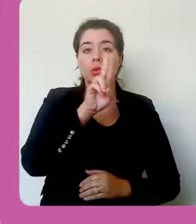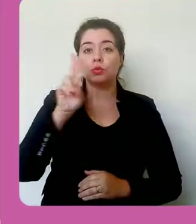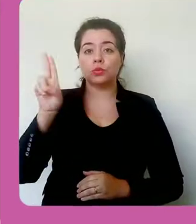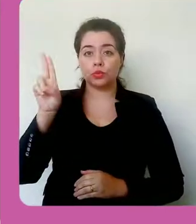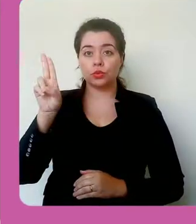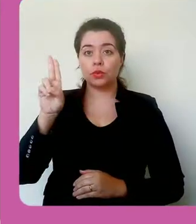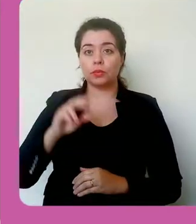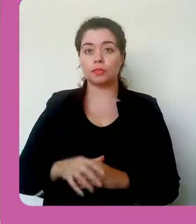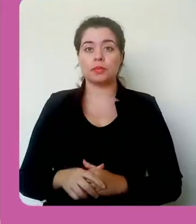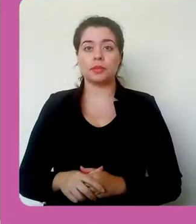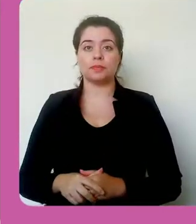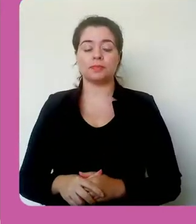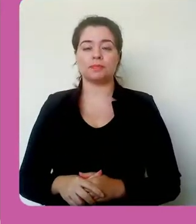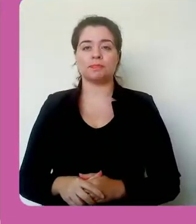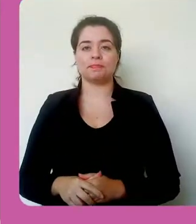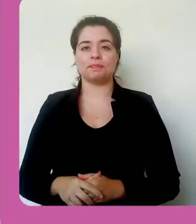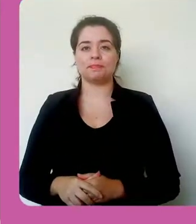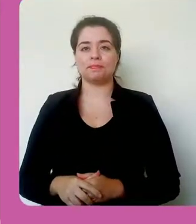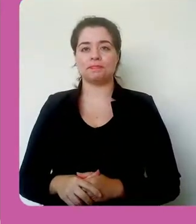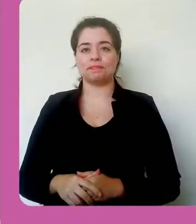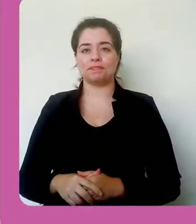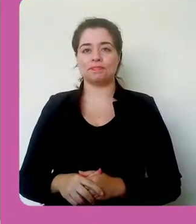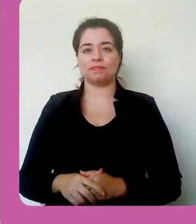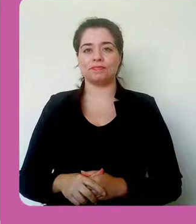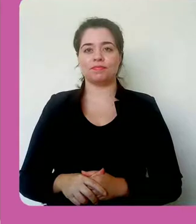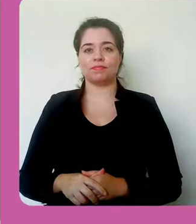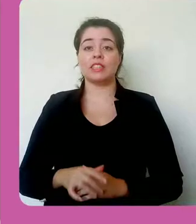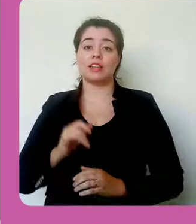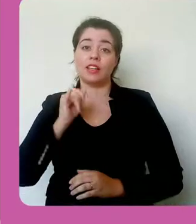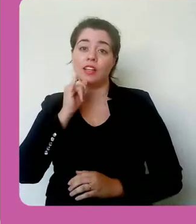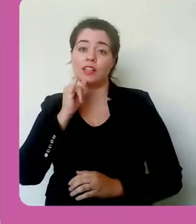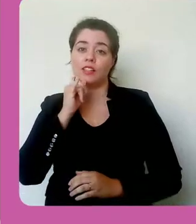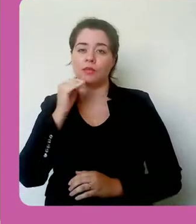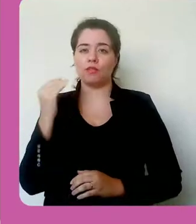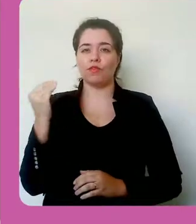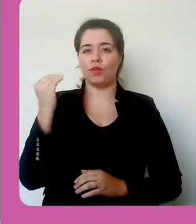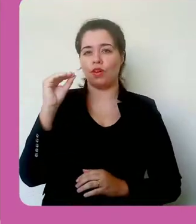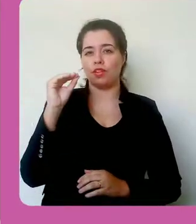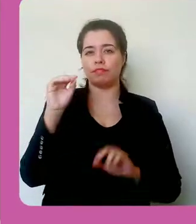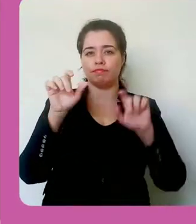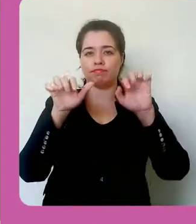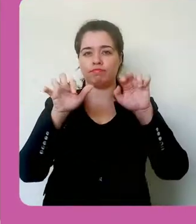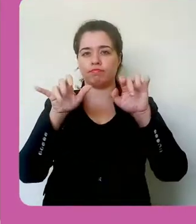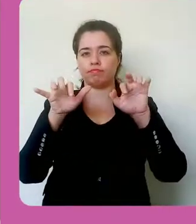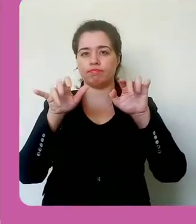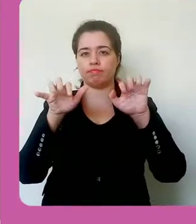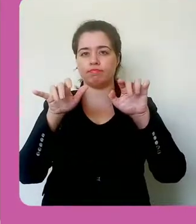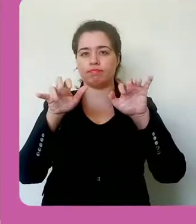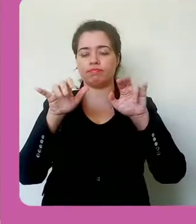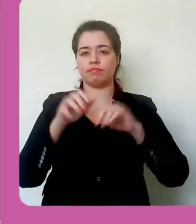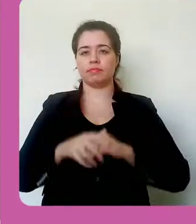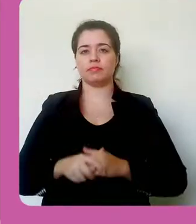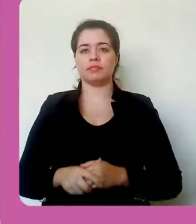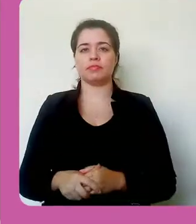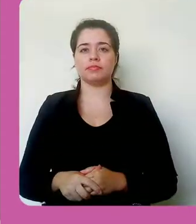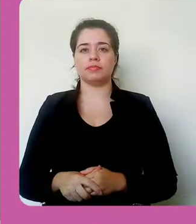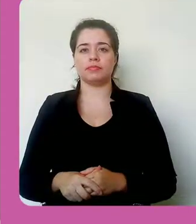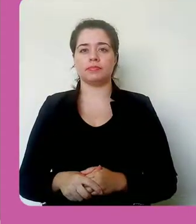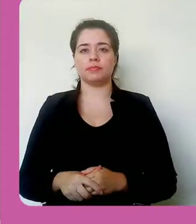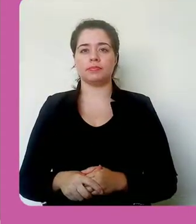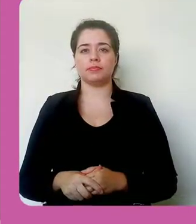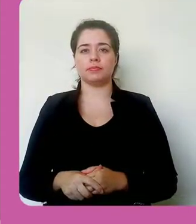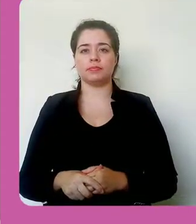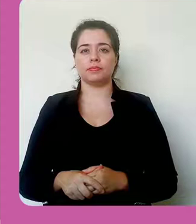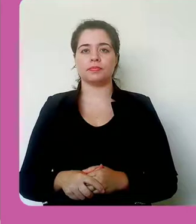o recurso livro do